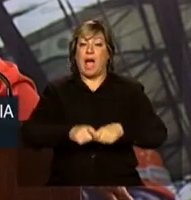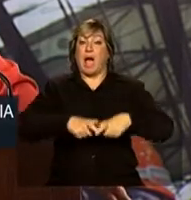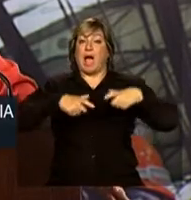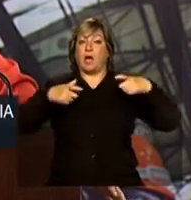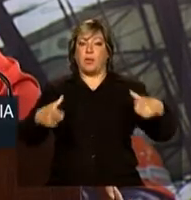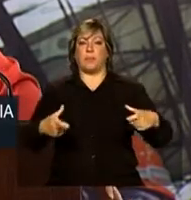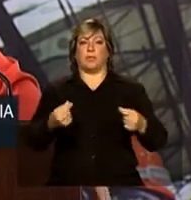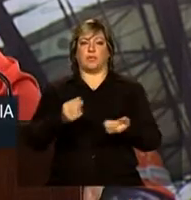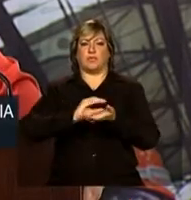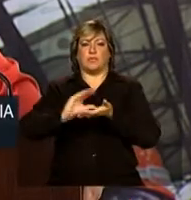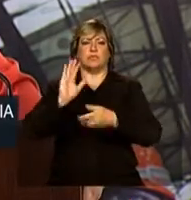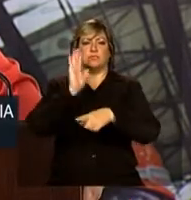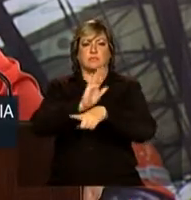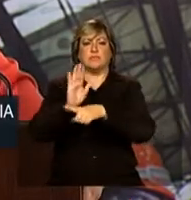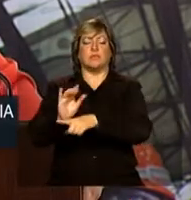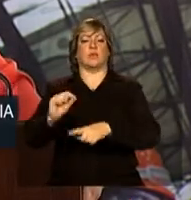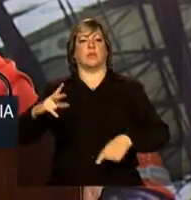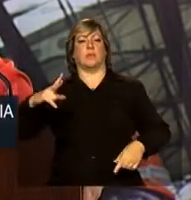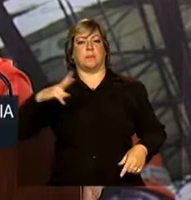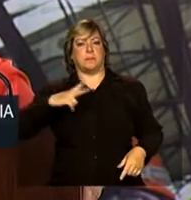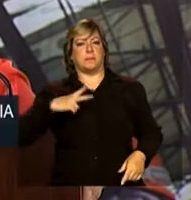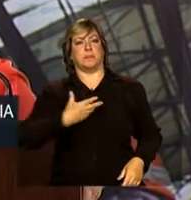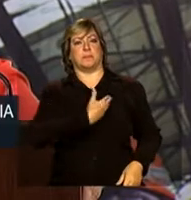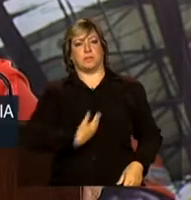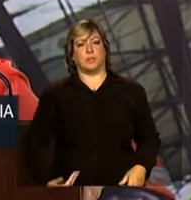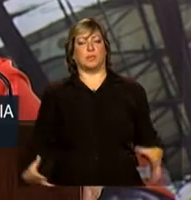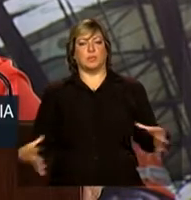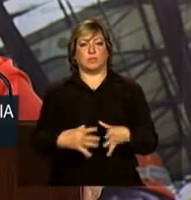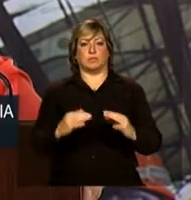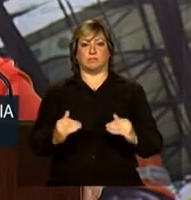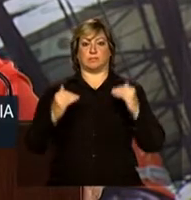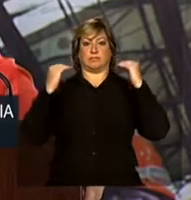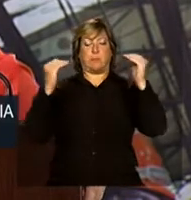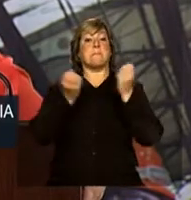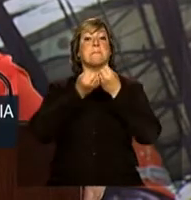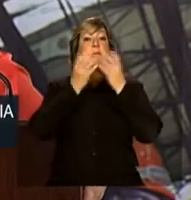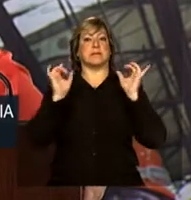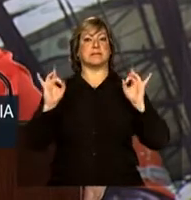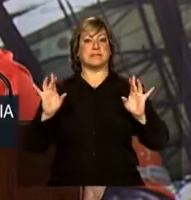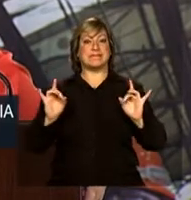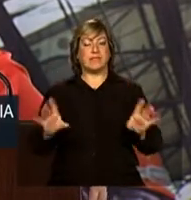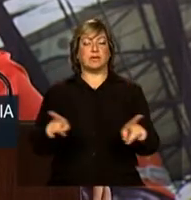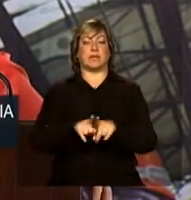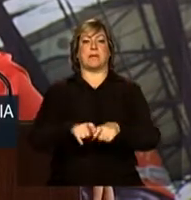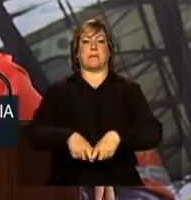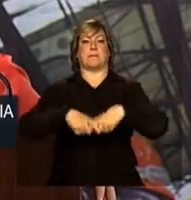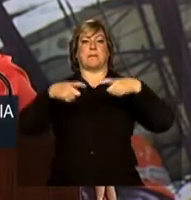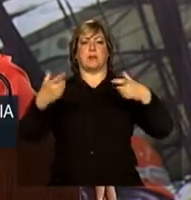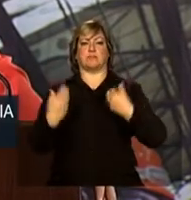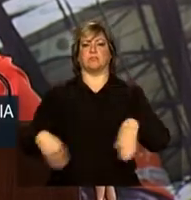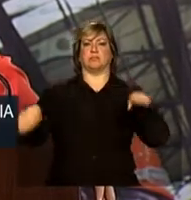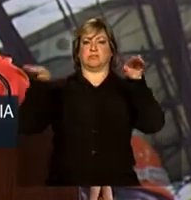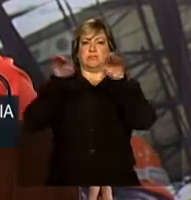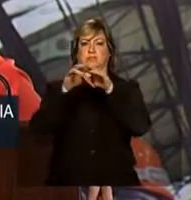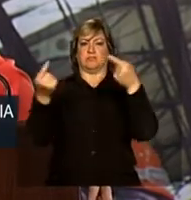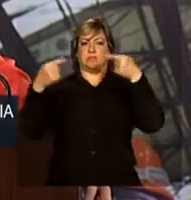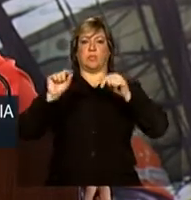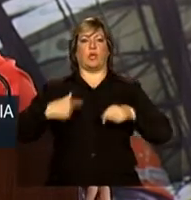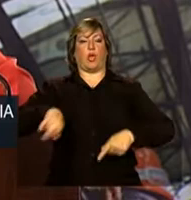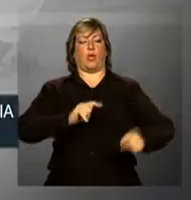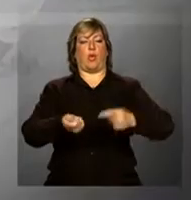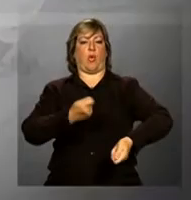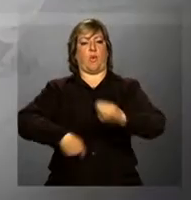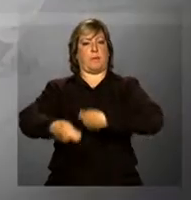investimento público e privado, elevar os níveis de eficiência e ampliar a competitividade da nossa